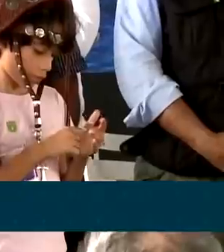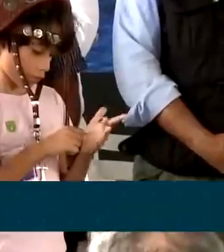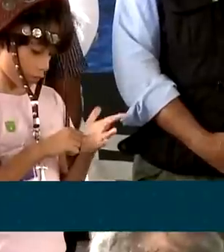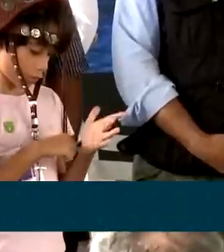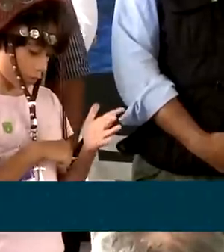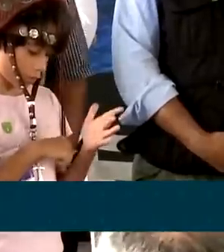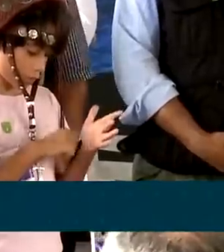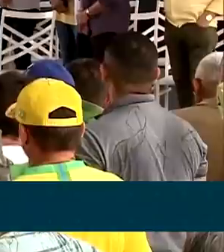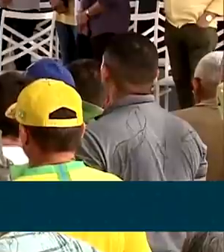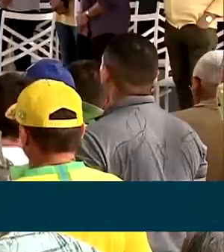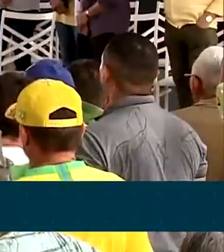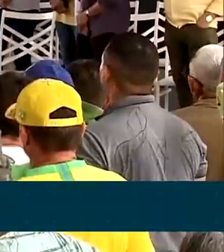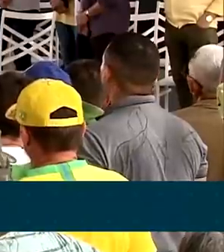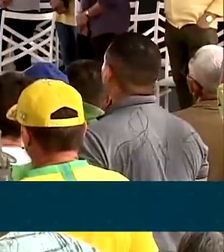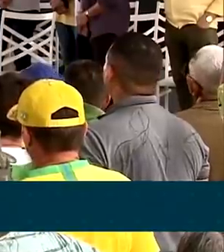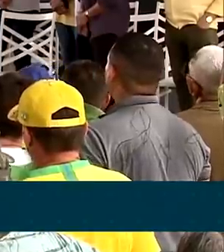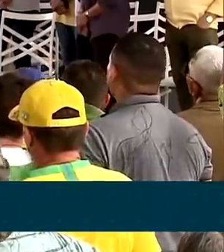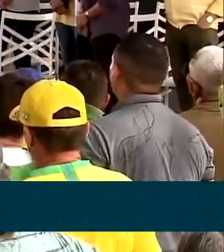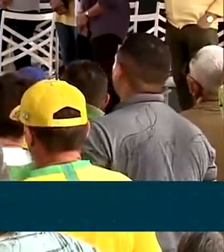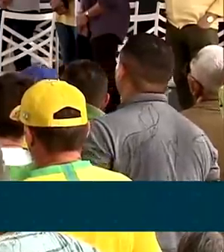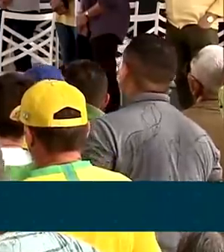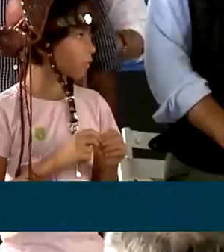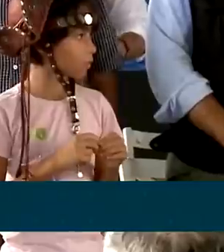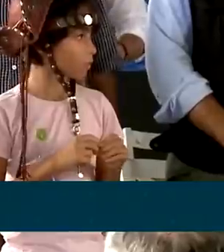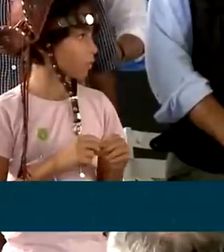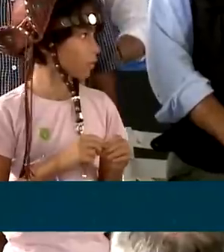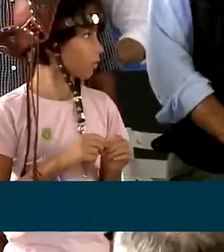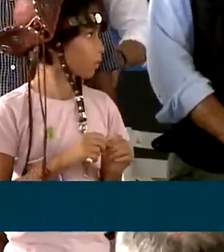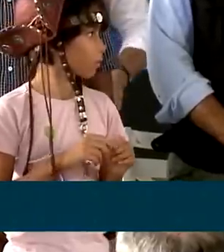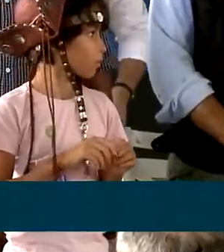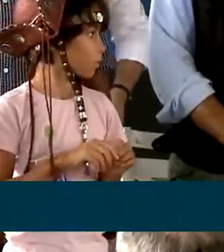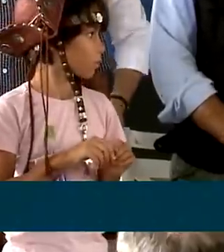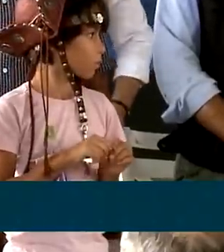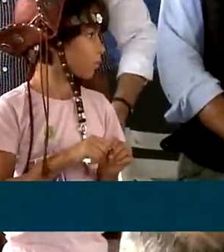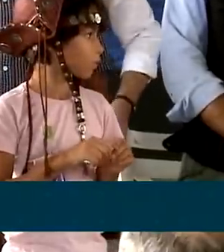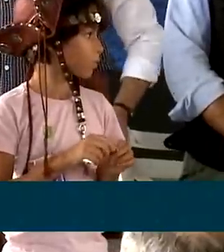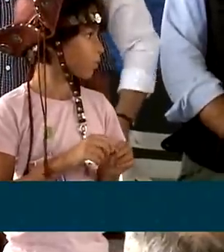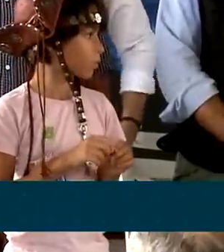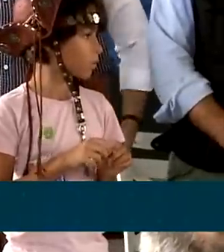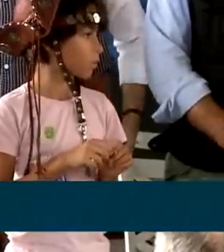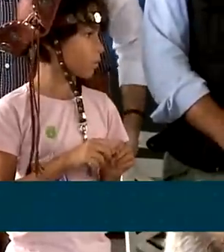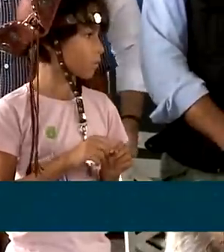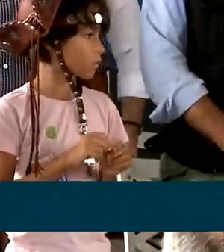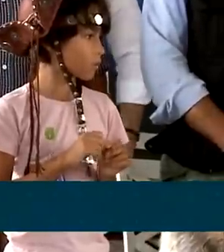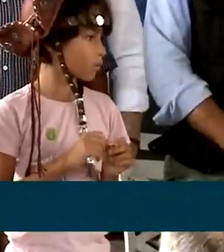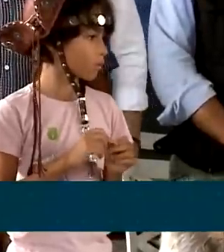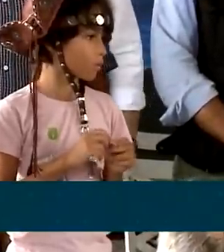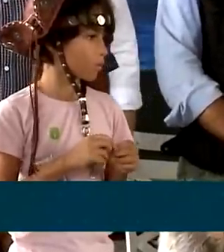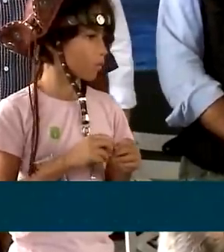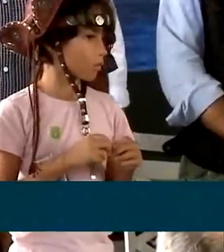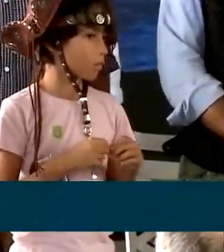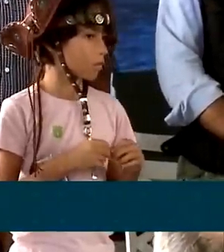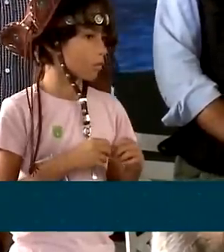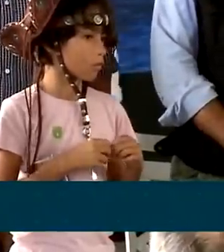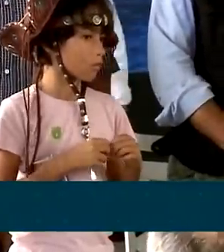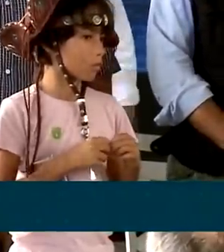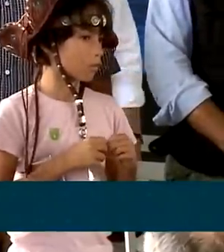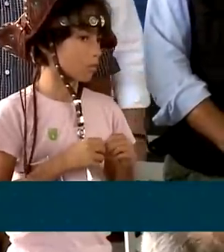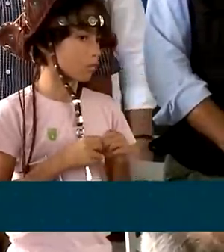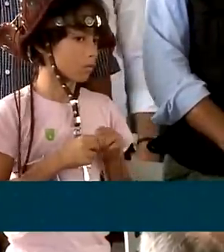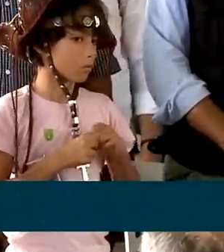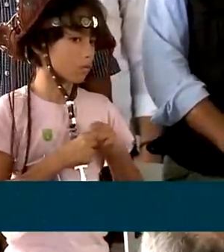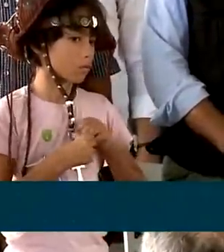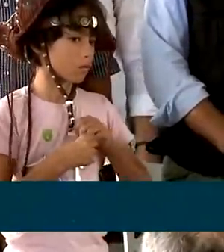nessa obra. Sobre essa estação elevatória, que termina a água chegando